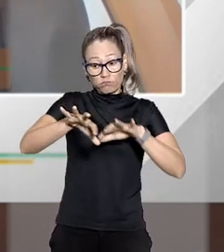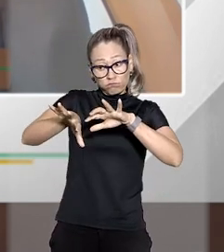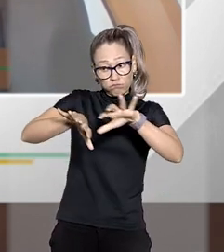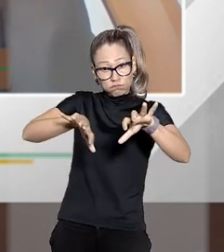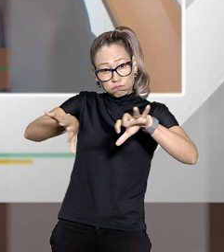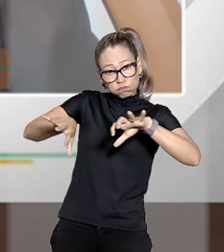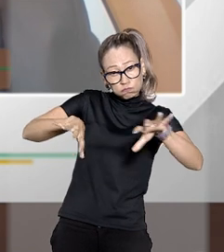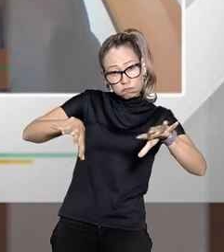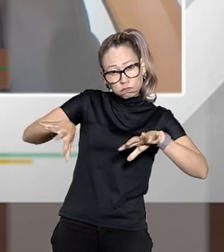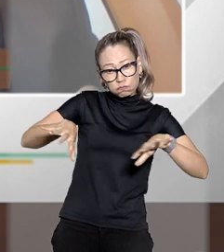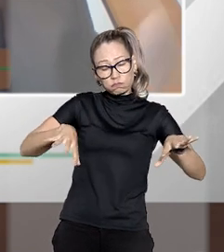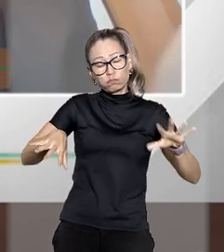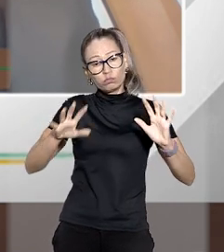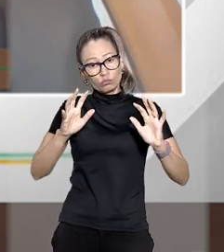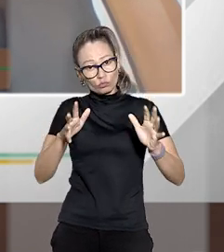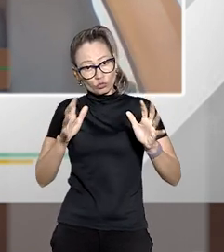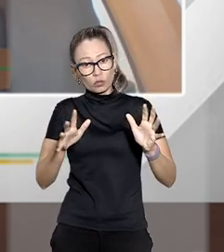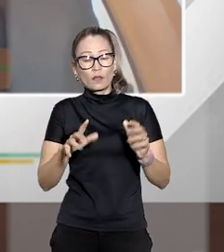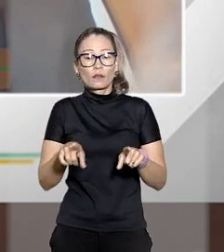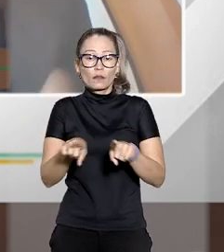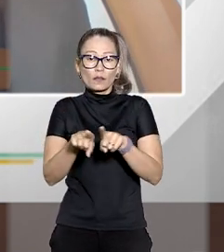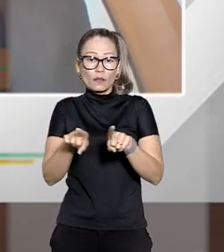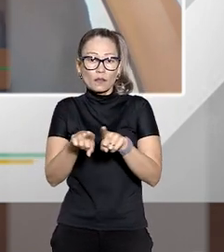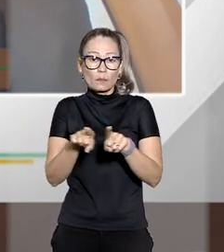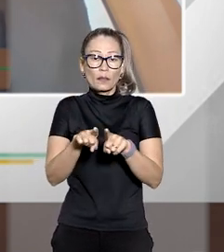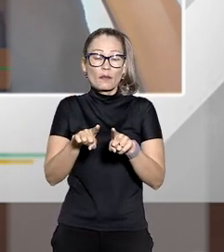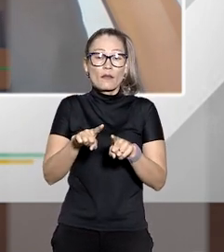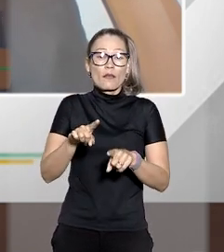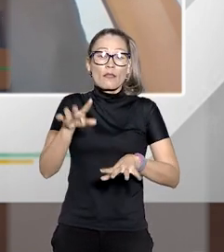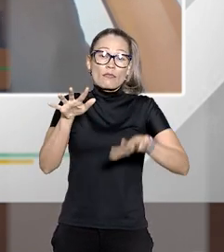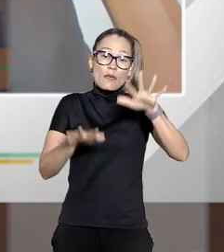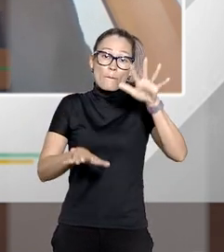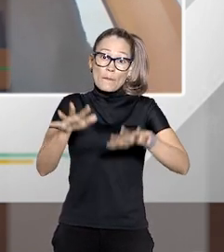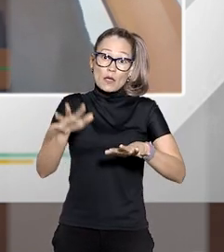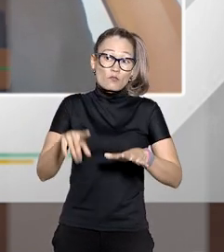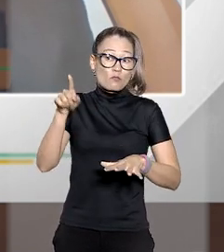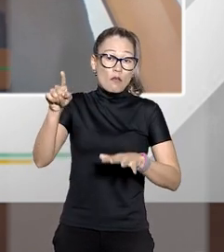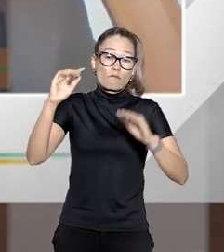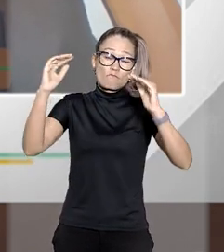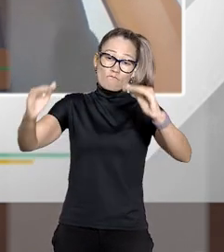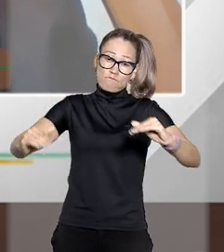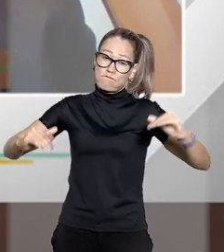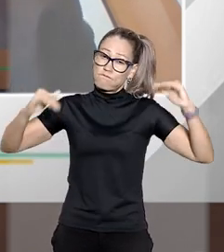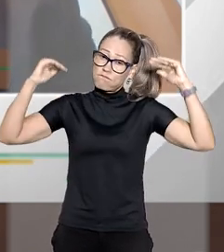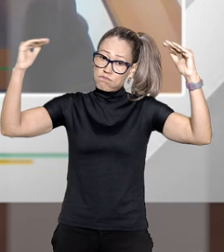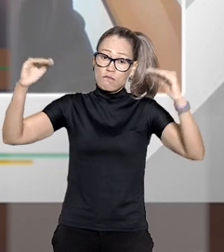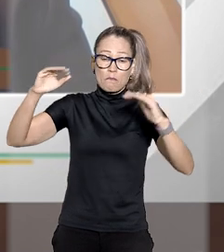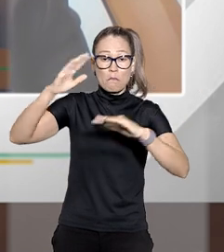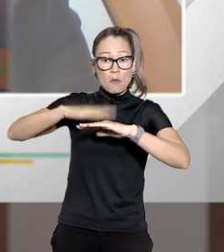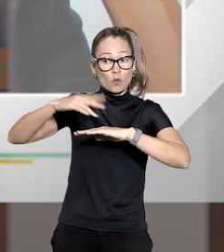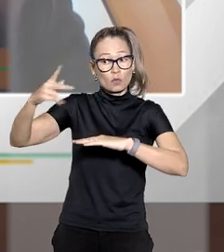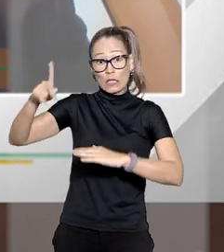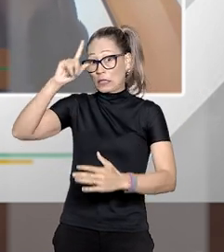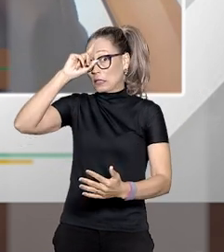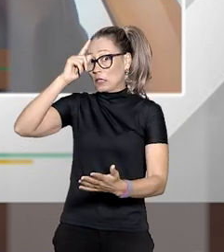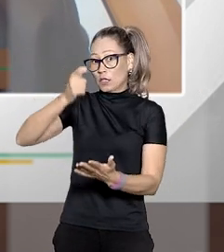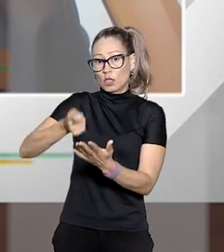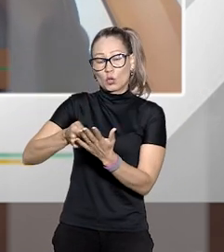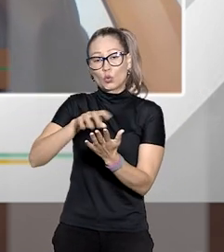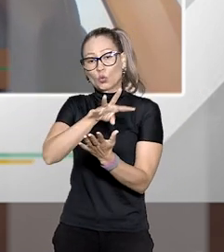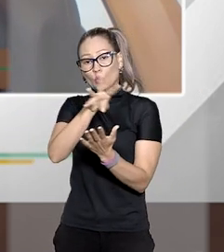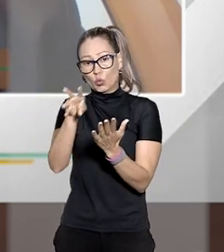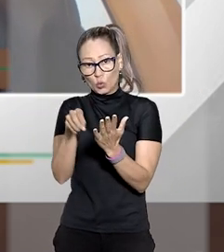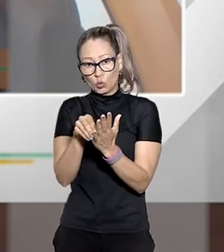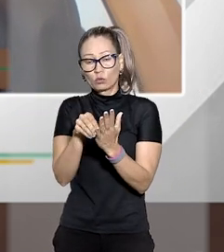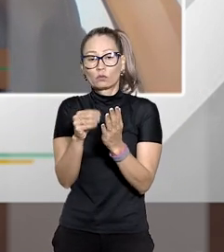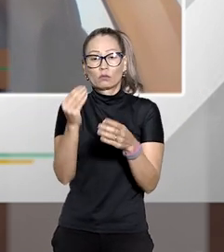dividido em termos de questão constitucional a interpretação cabe ao supremo a última palavra e questão infraconstitucional